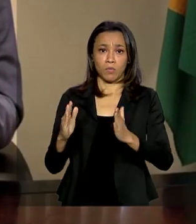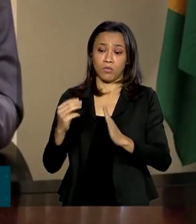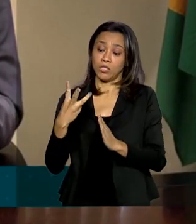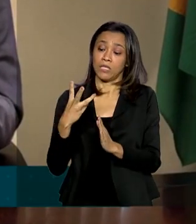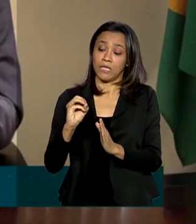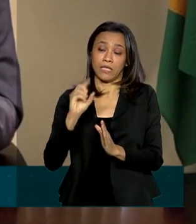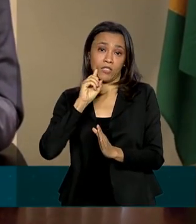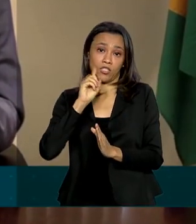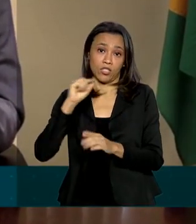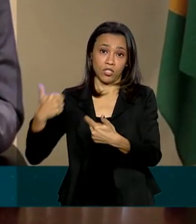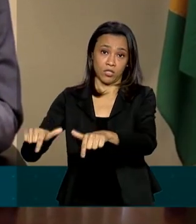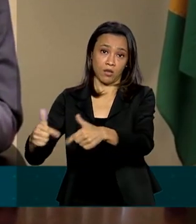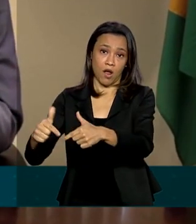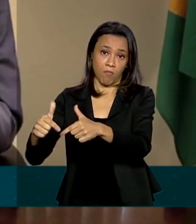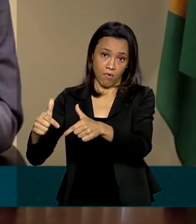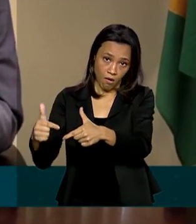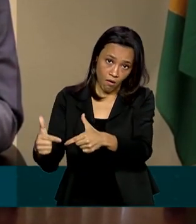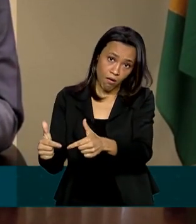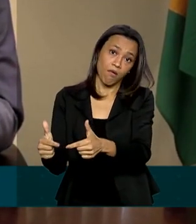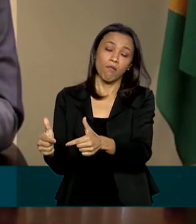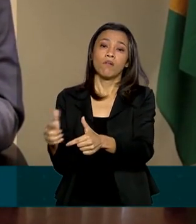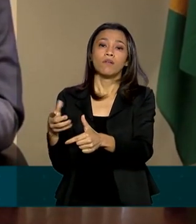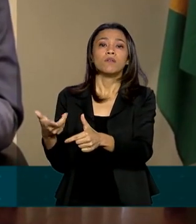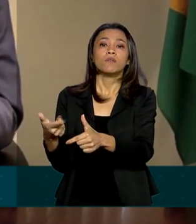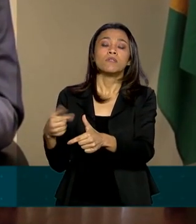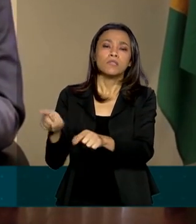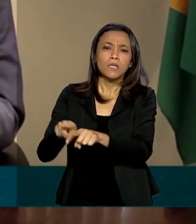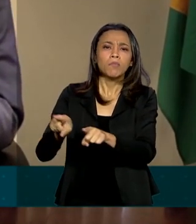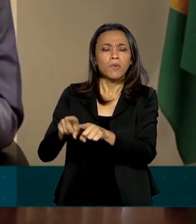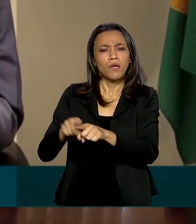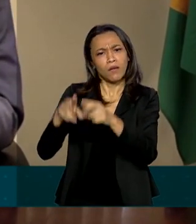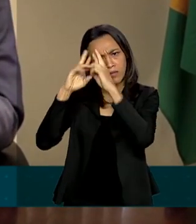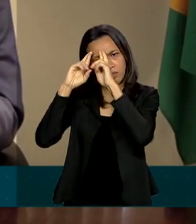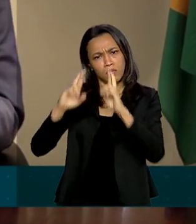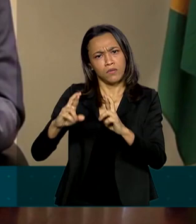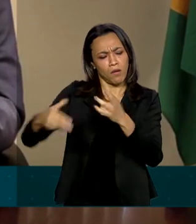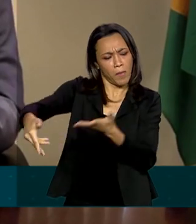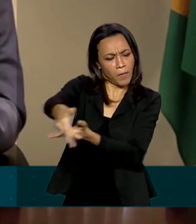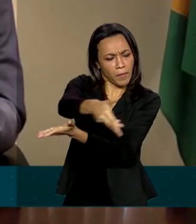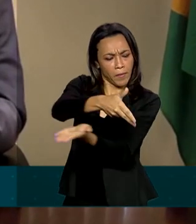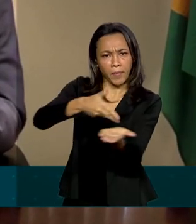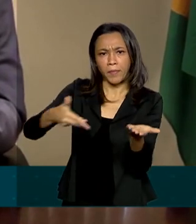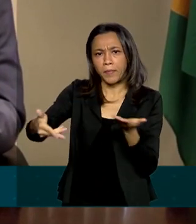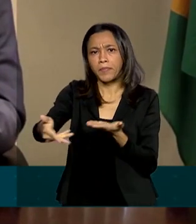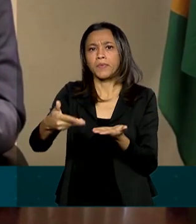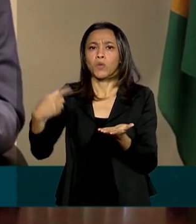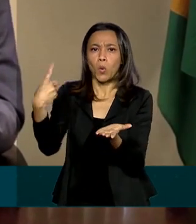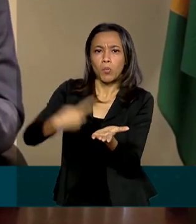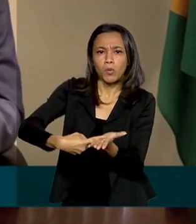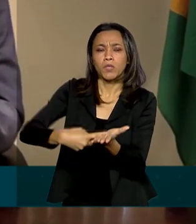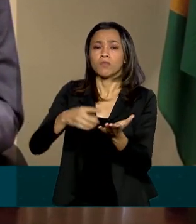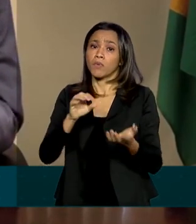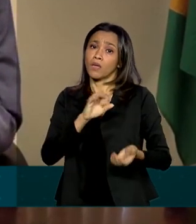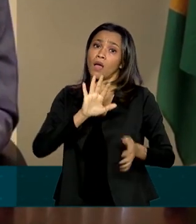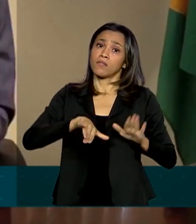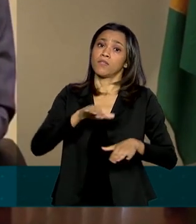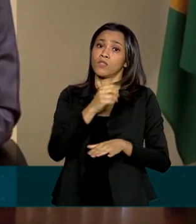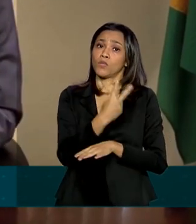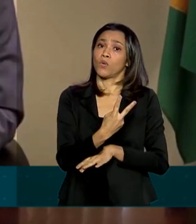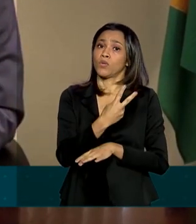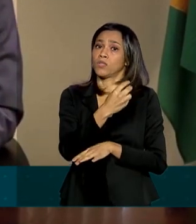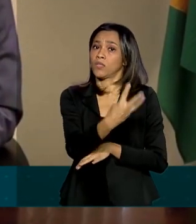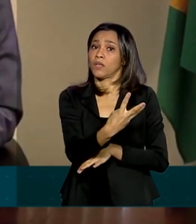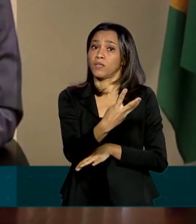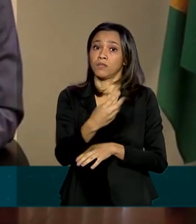trabalho e honrar seus compromissos com os seus atletas, suas comissões técnicas, porque talvez tenham mais dois, três, no máximo, quatro